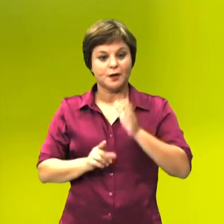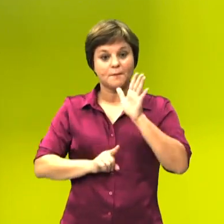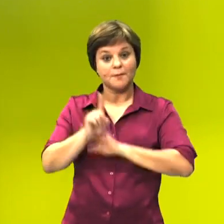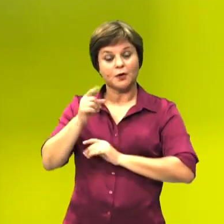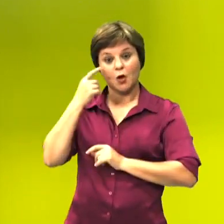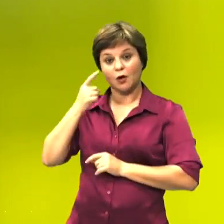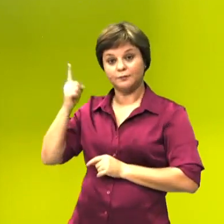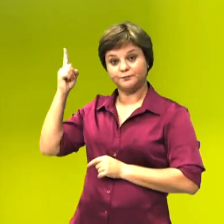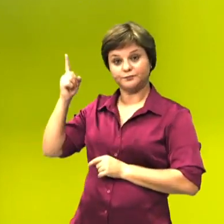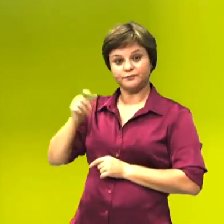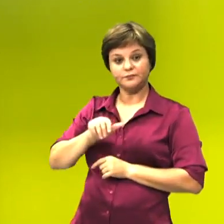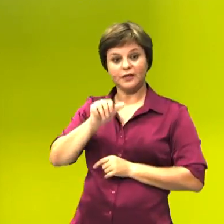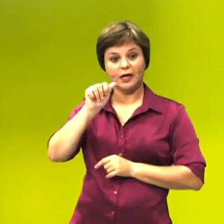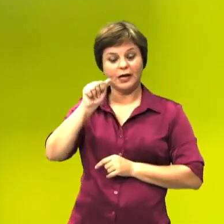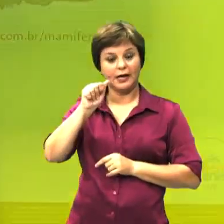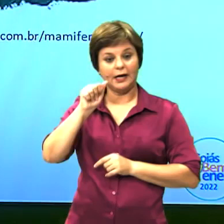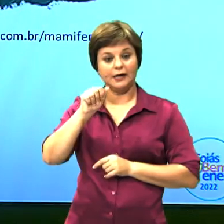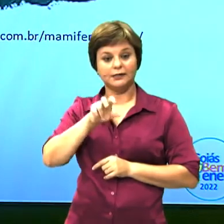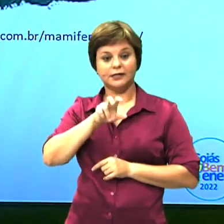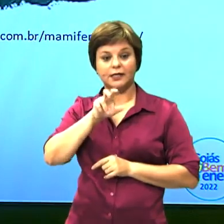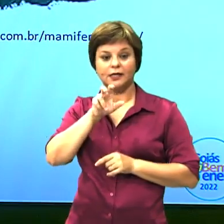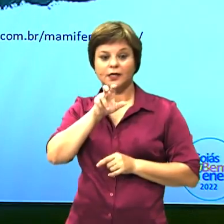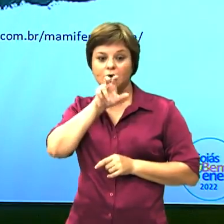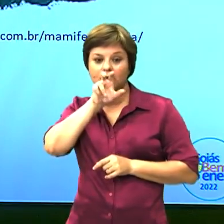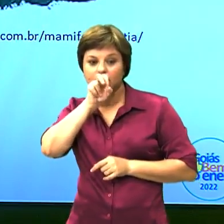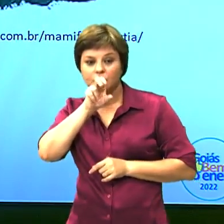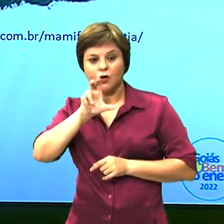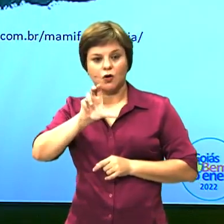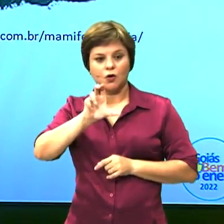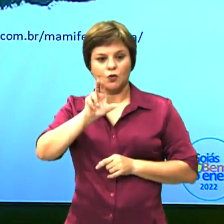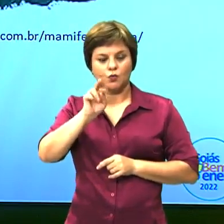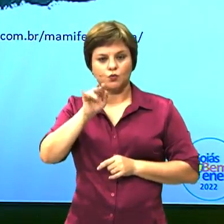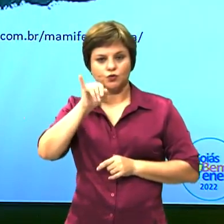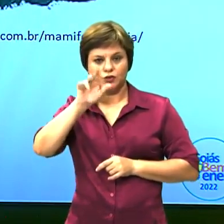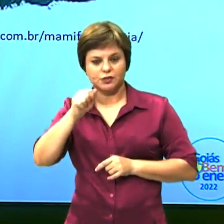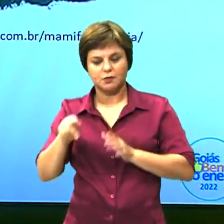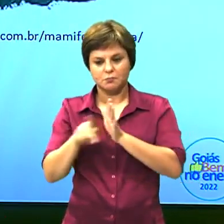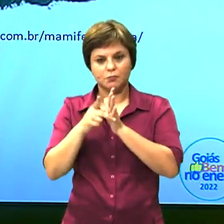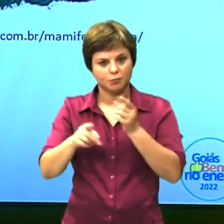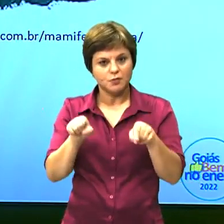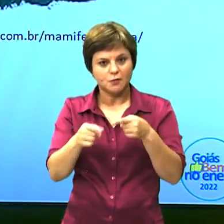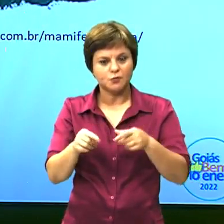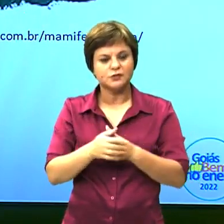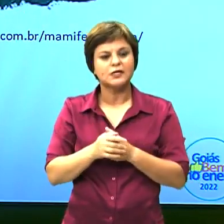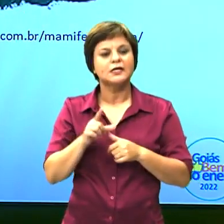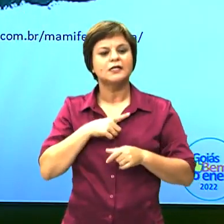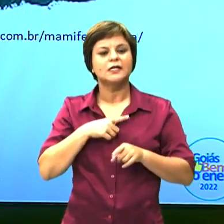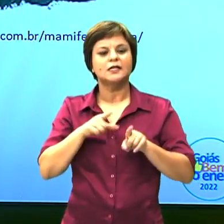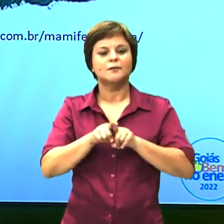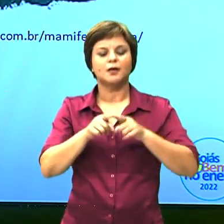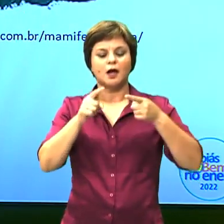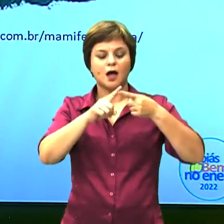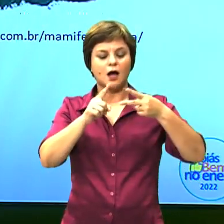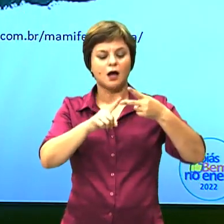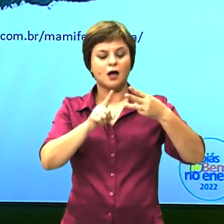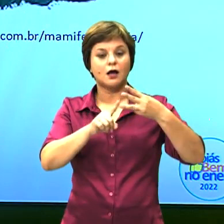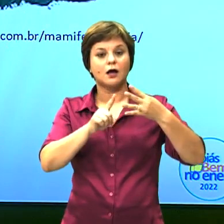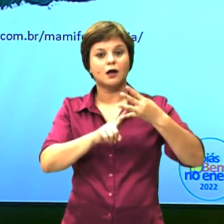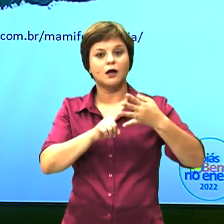questão? Eu tenho aqui aparecendo a cutia, para quem não conhece, né? Dentro da música. E eu tenho as alternativas.